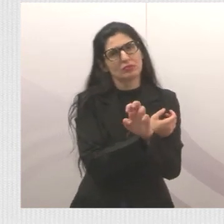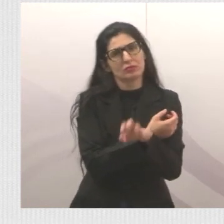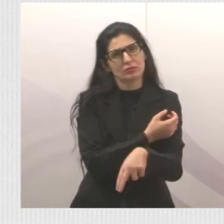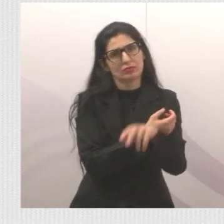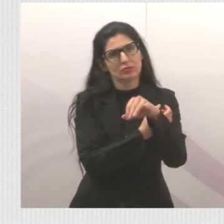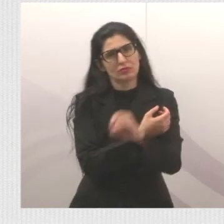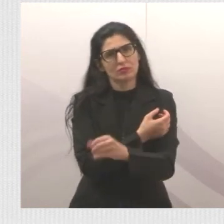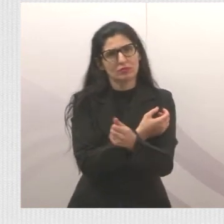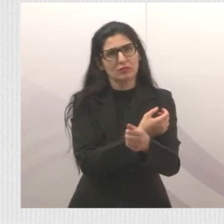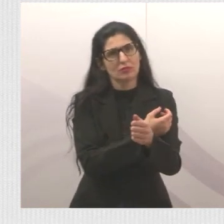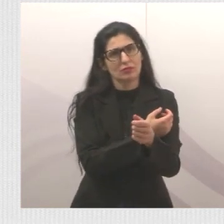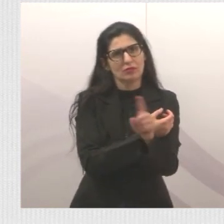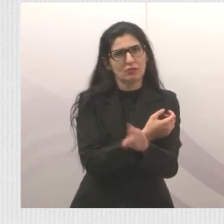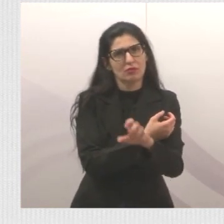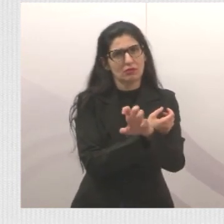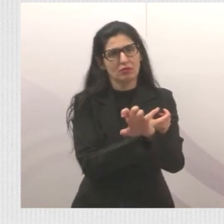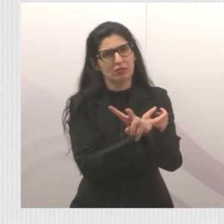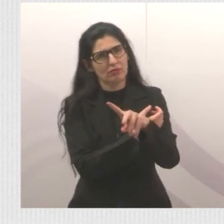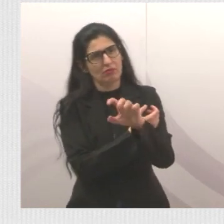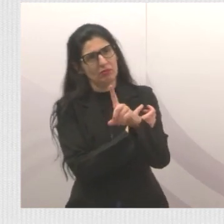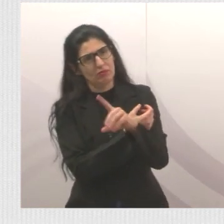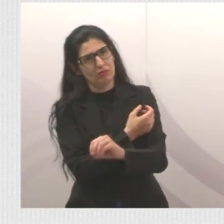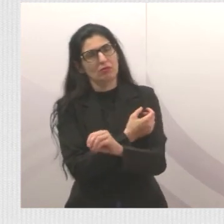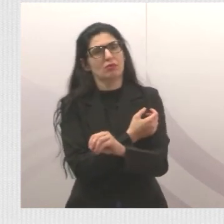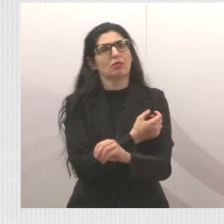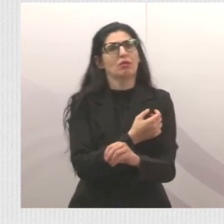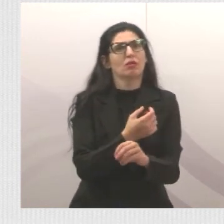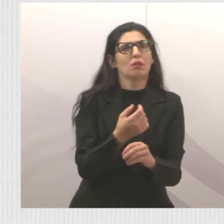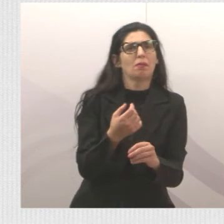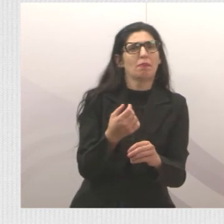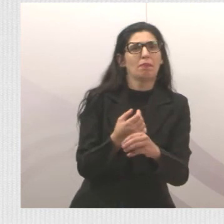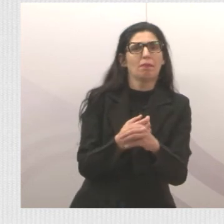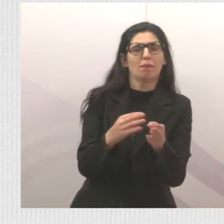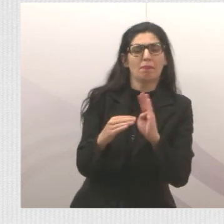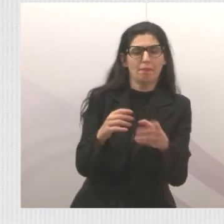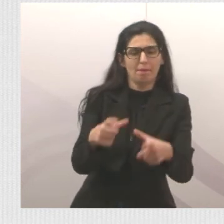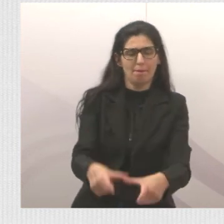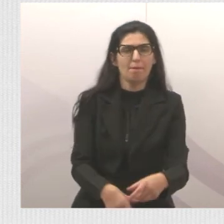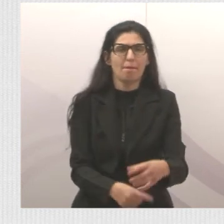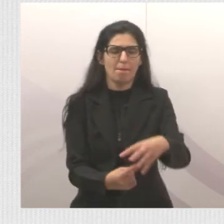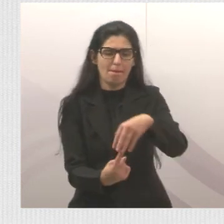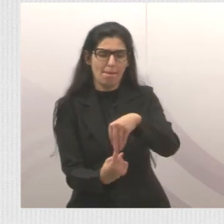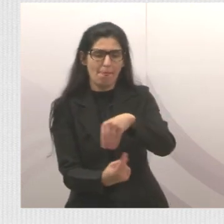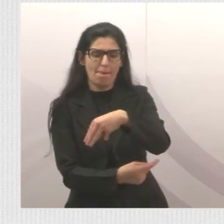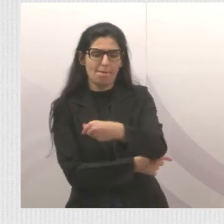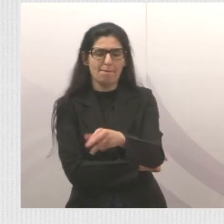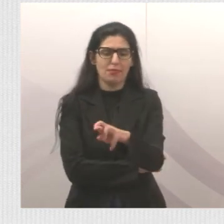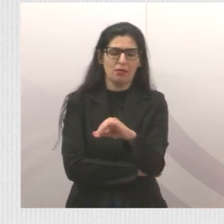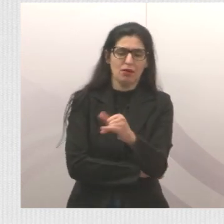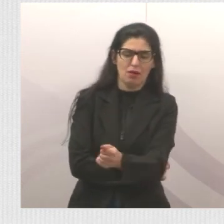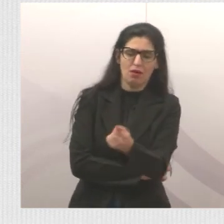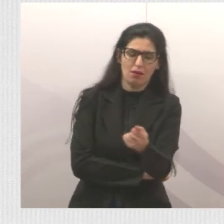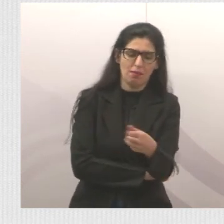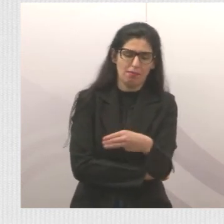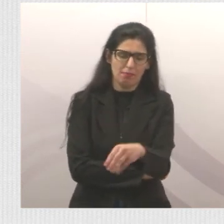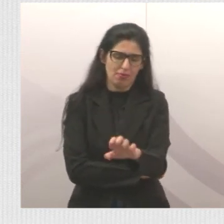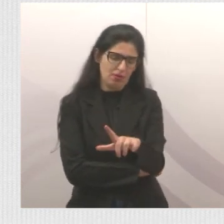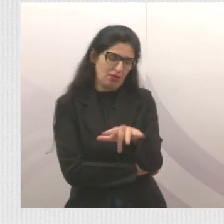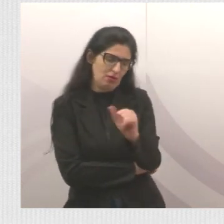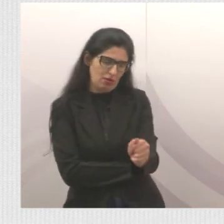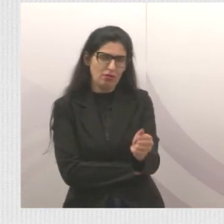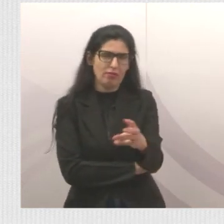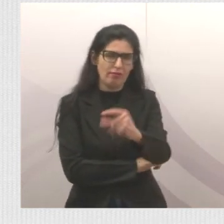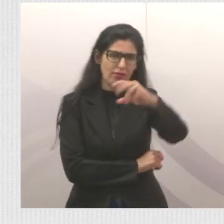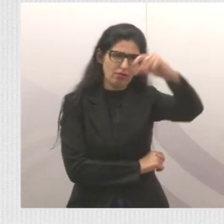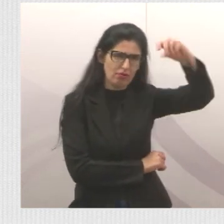bairro Jardim Maria Mélia. Eu estou mostrando esse ponto de ônibus aqui, vocês estão vendo lá? Há